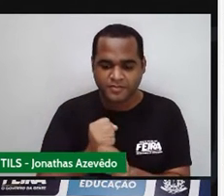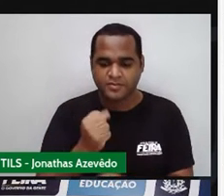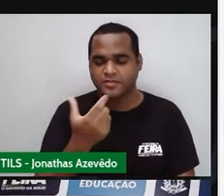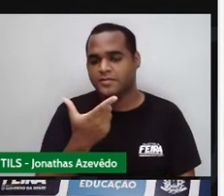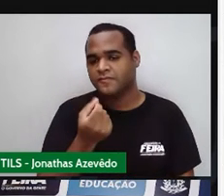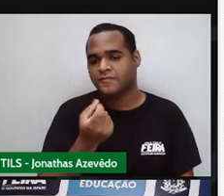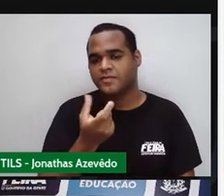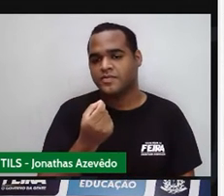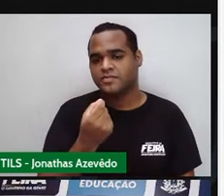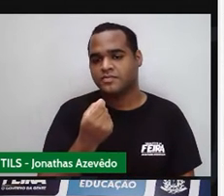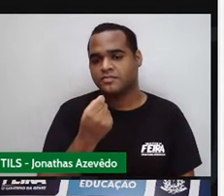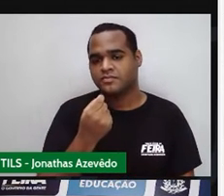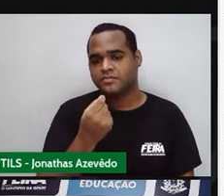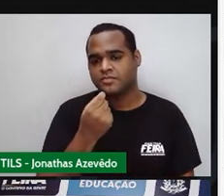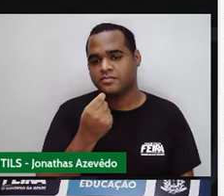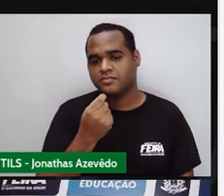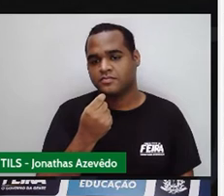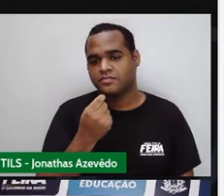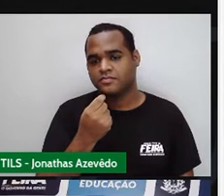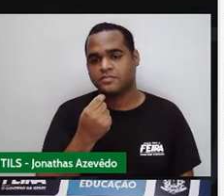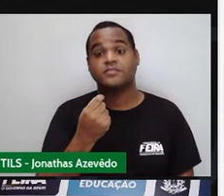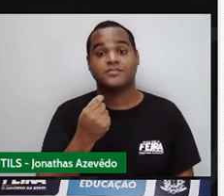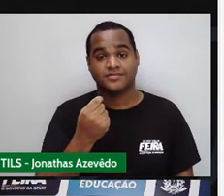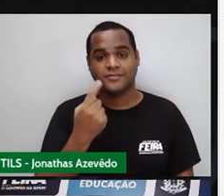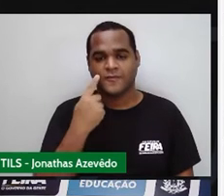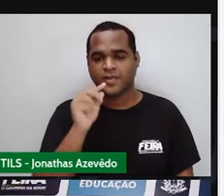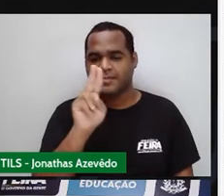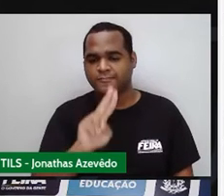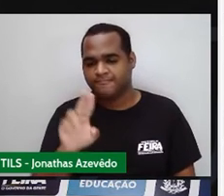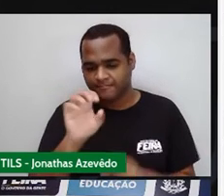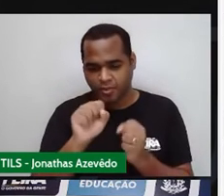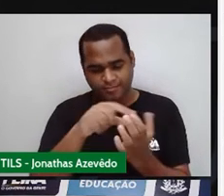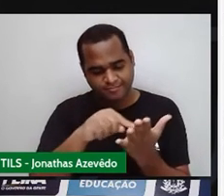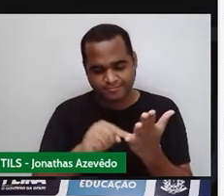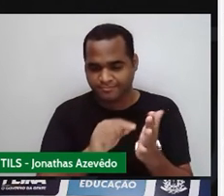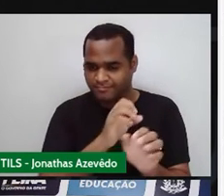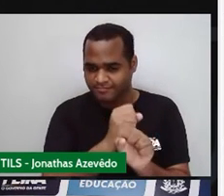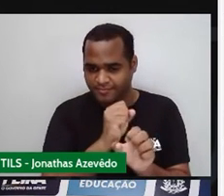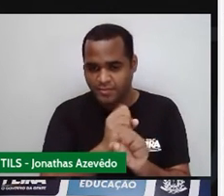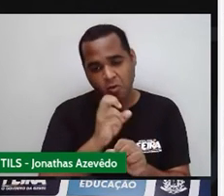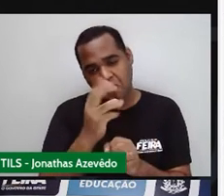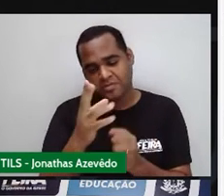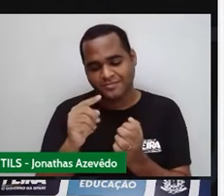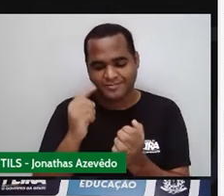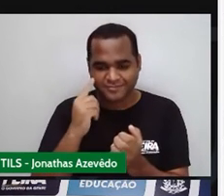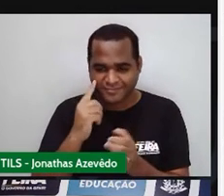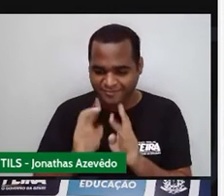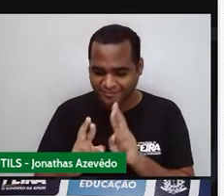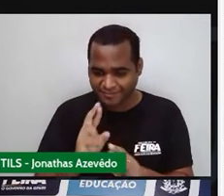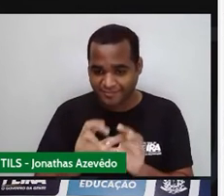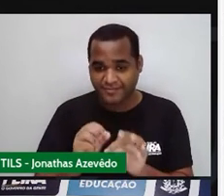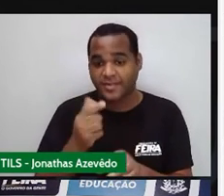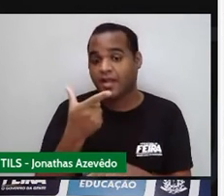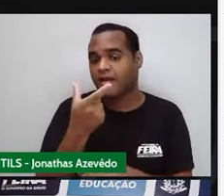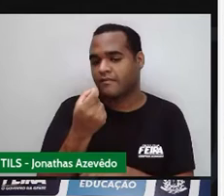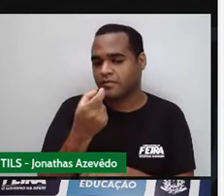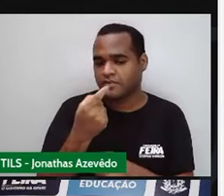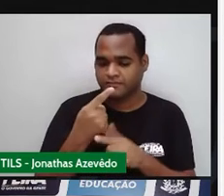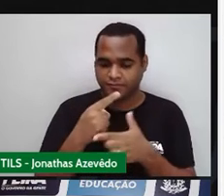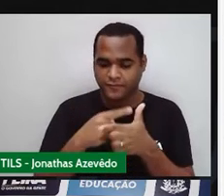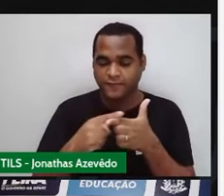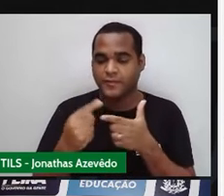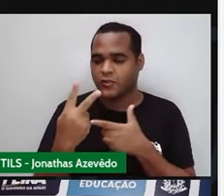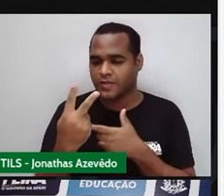tabuada. Aquela forma que você usa para fazer multiplicação, certo? Dá 20. Depois 20 dividido por 2 vai dar